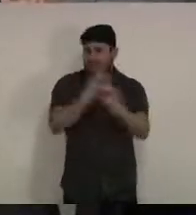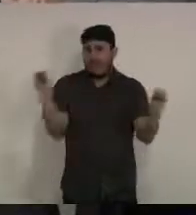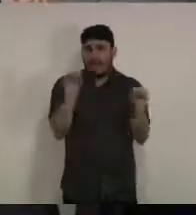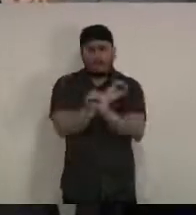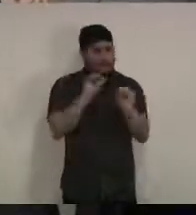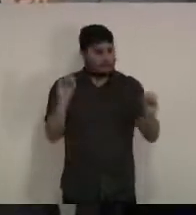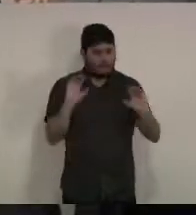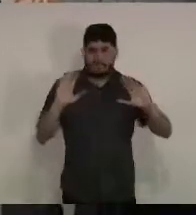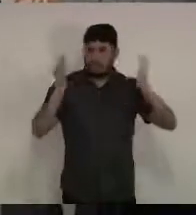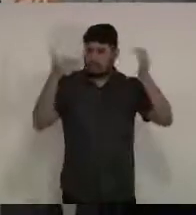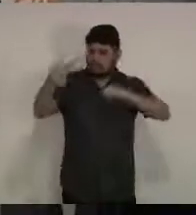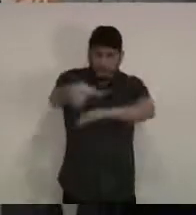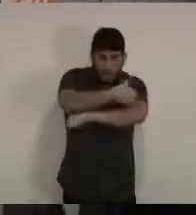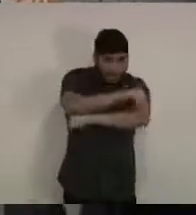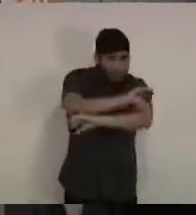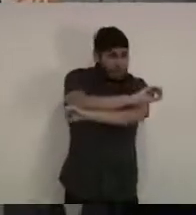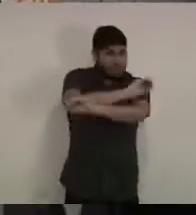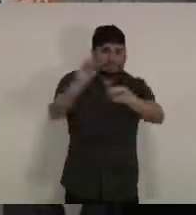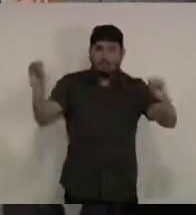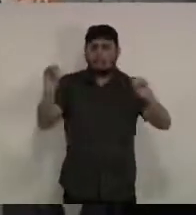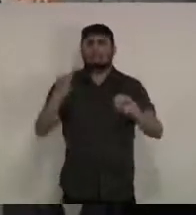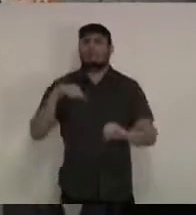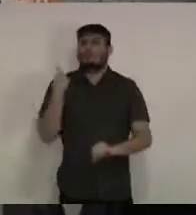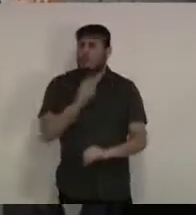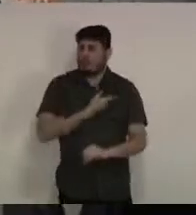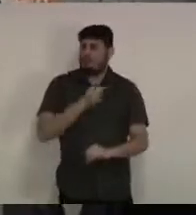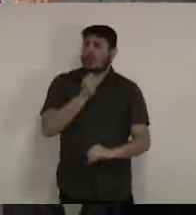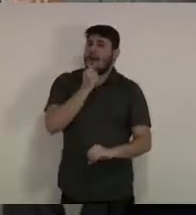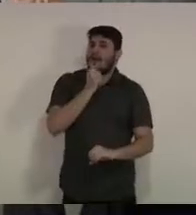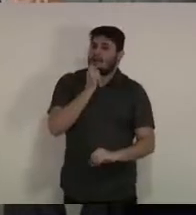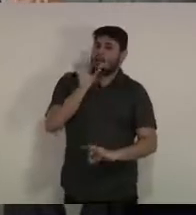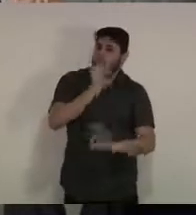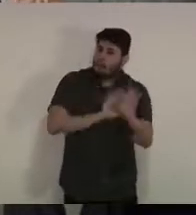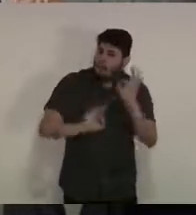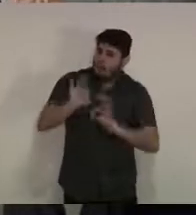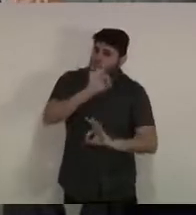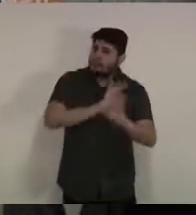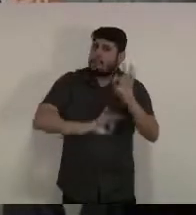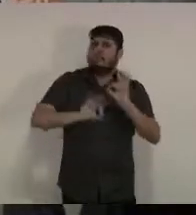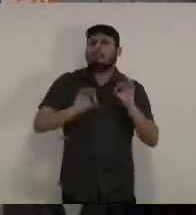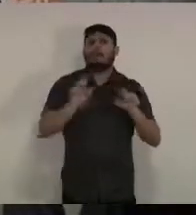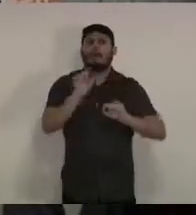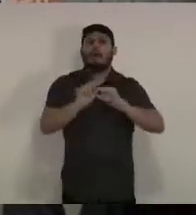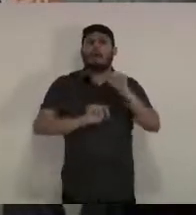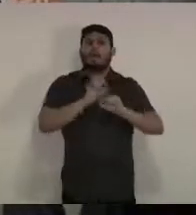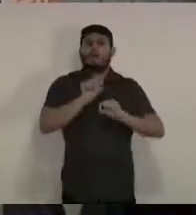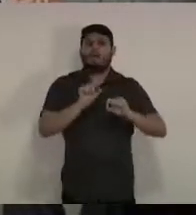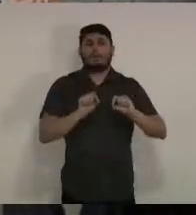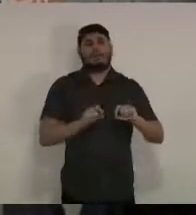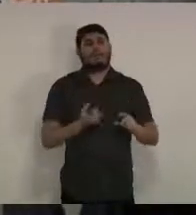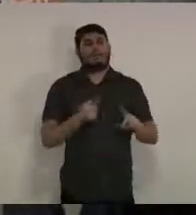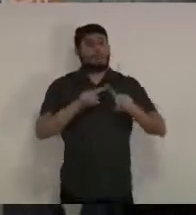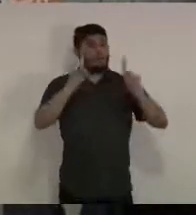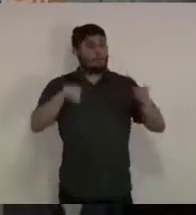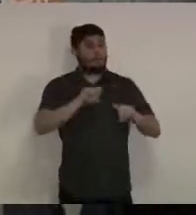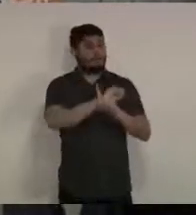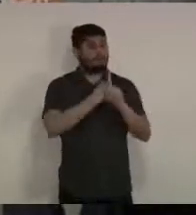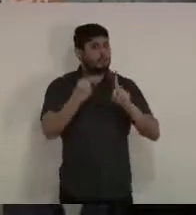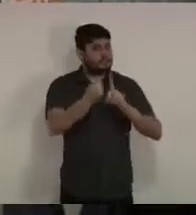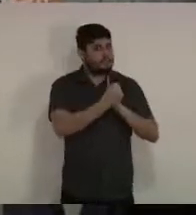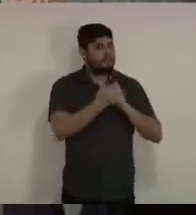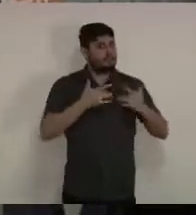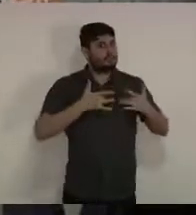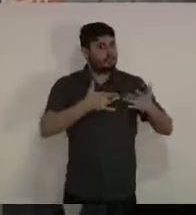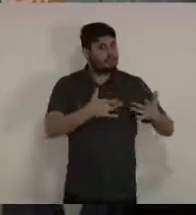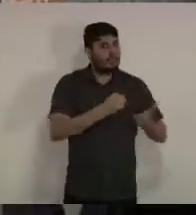evento de rua continuamos trabalhando numa busca de uma plataforma de solidariedade para garantir o apoio às pessoas